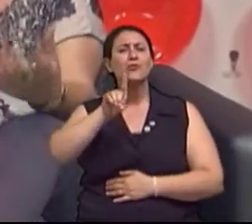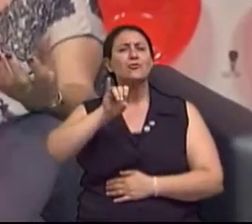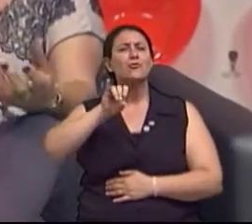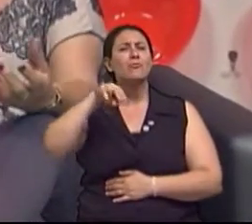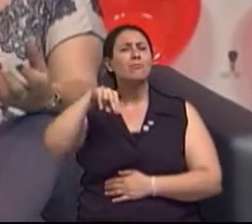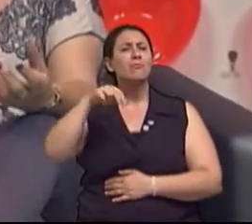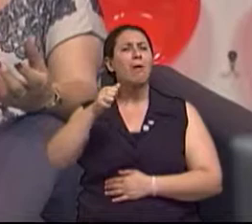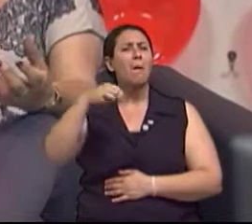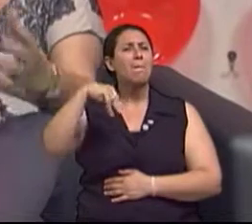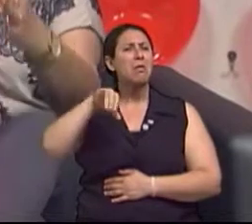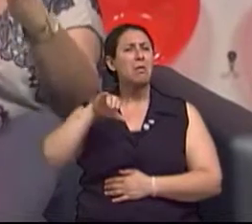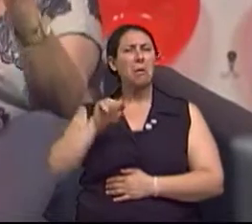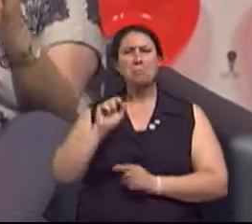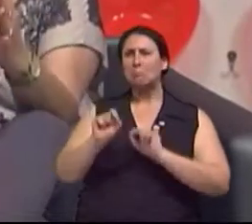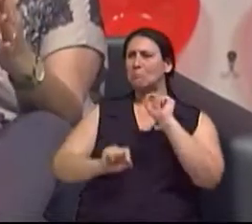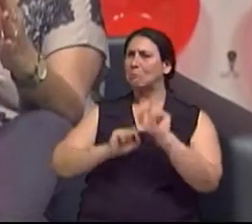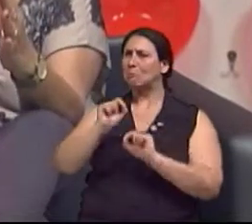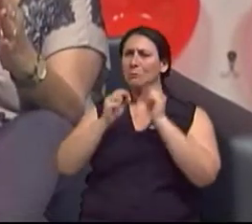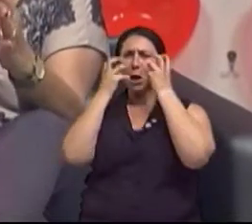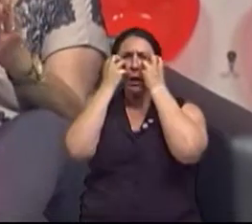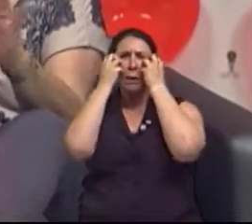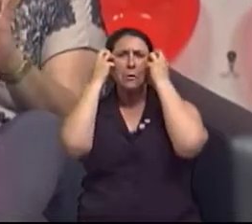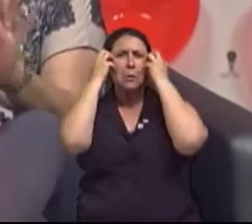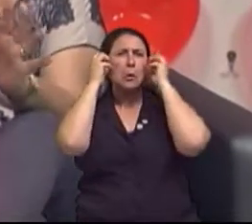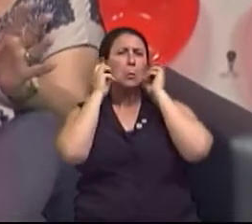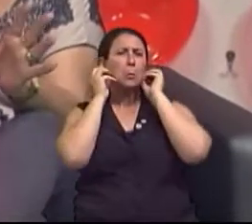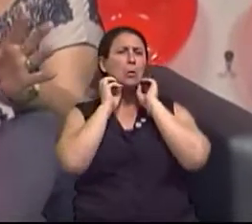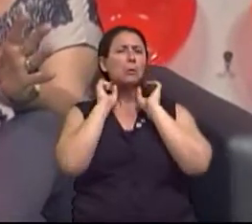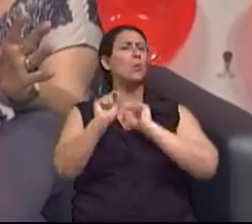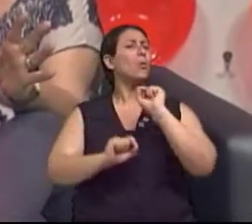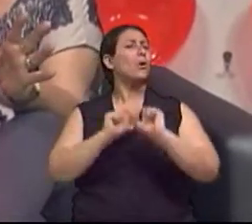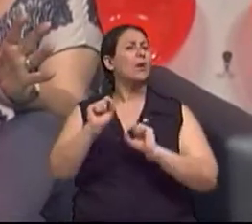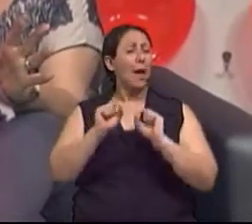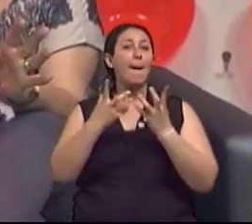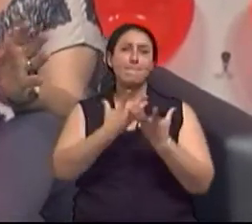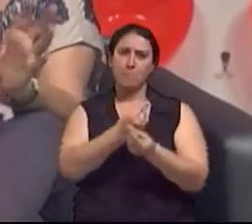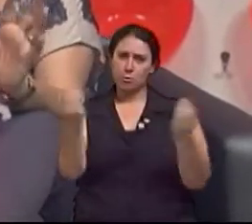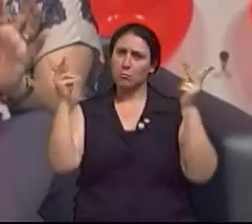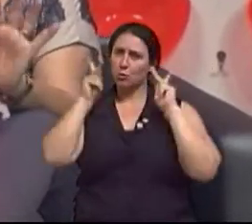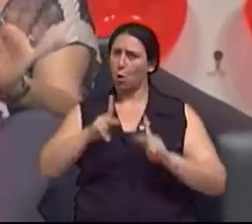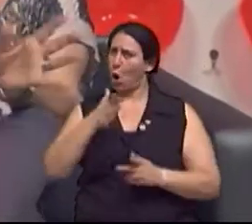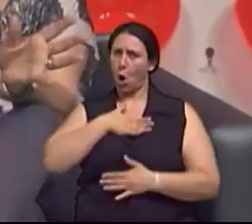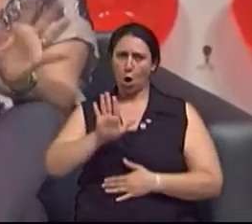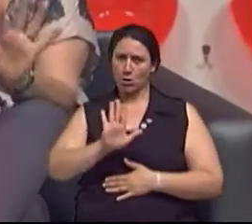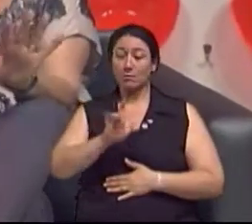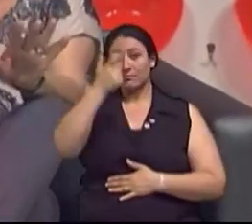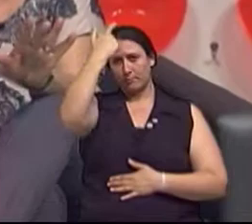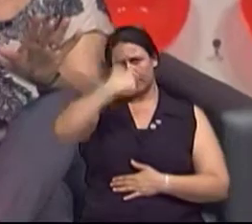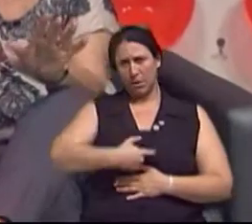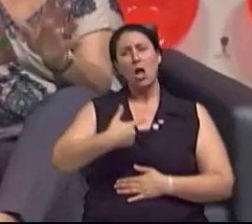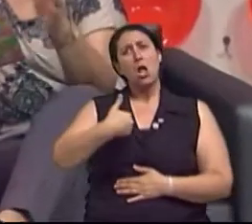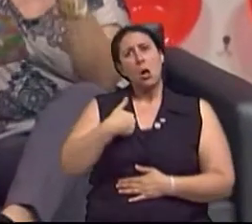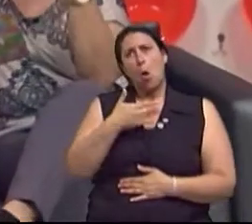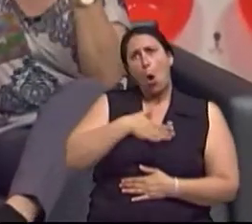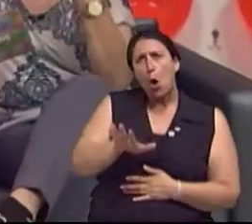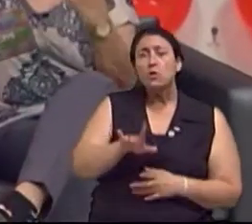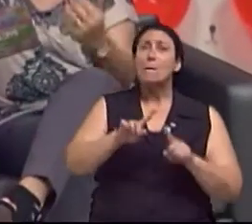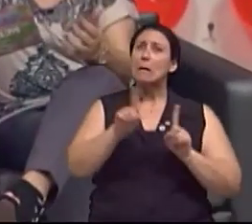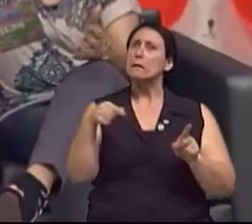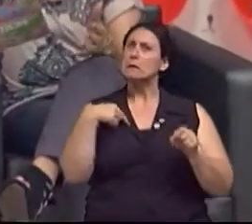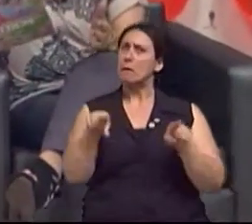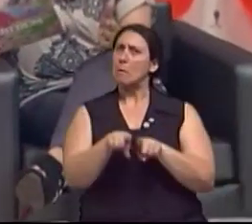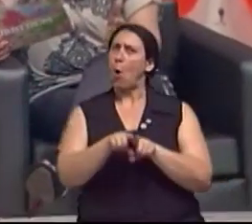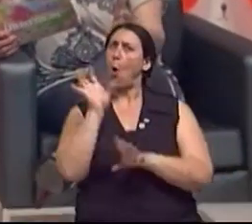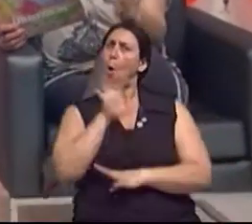que a gente pode tratar delas? Porque de rugas, rugas, a maioria não gosta. Eu não gosto nem desgosto, eu acho que é a nossa